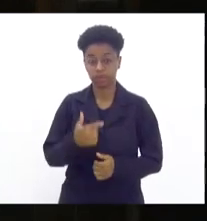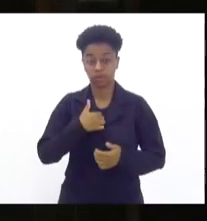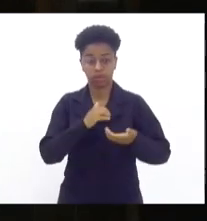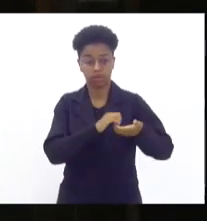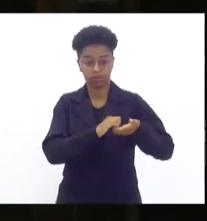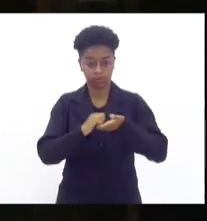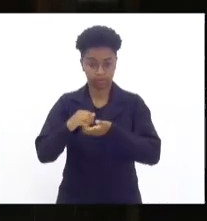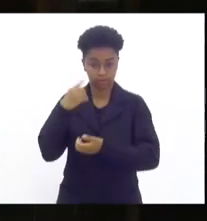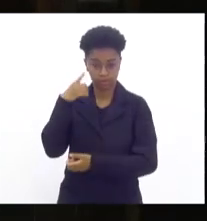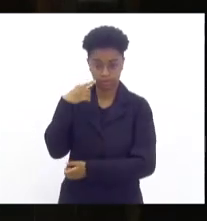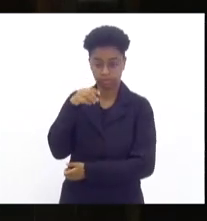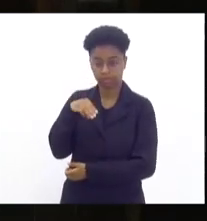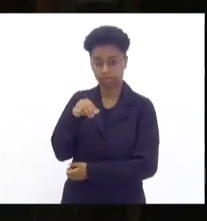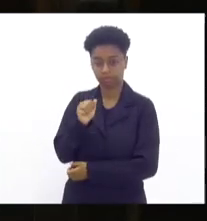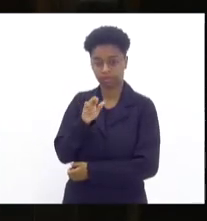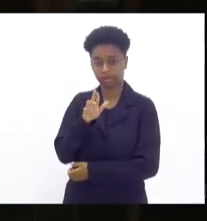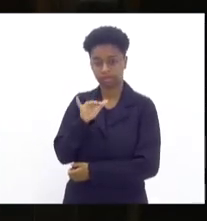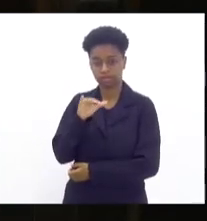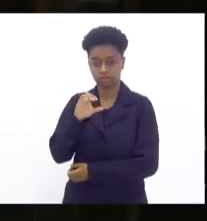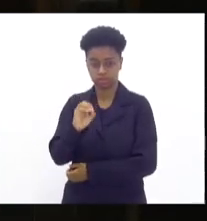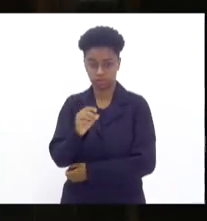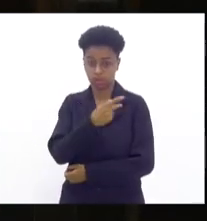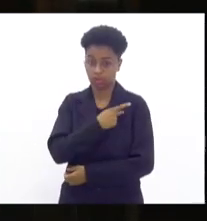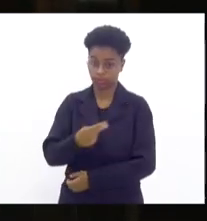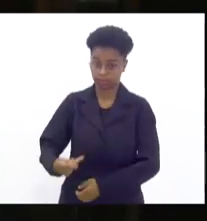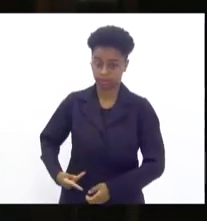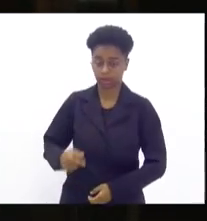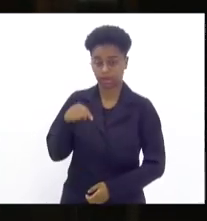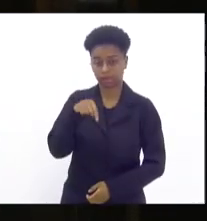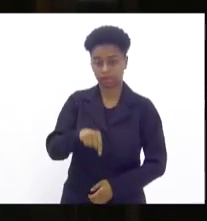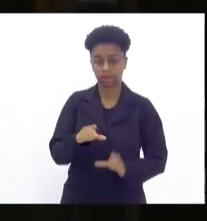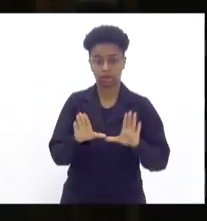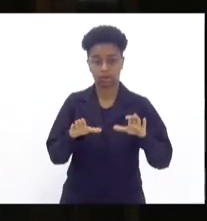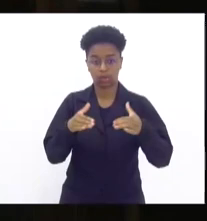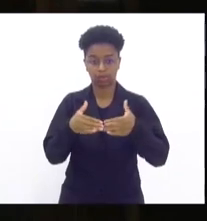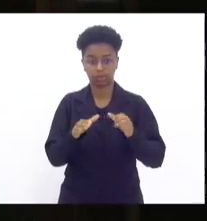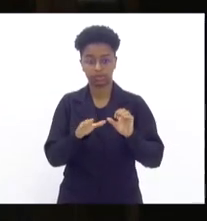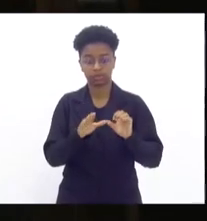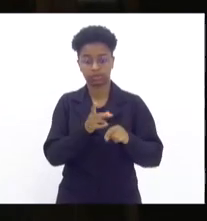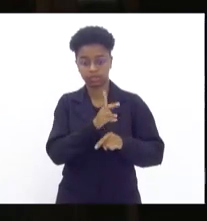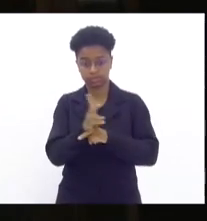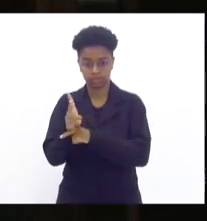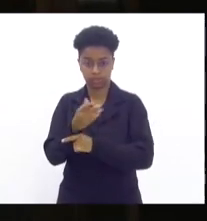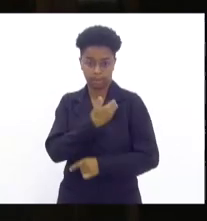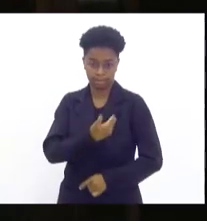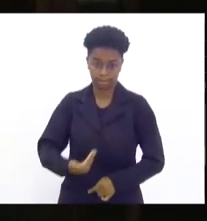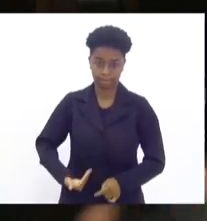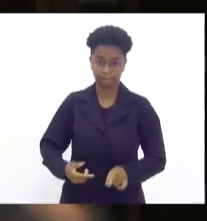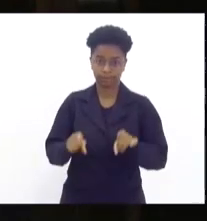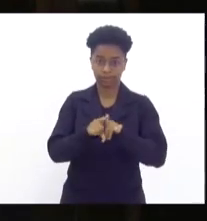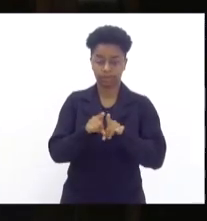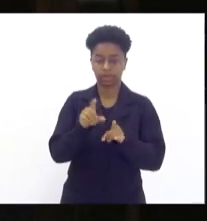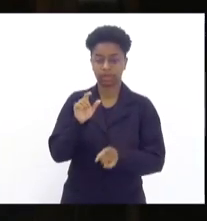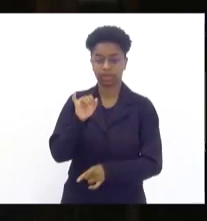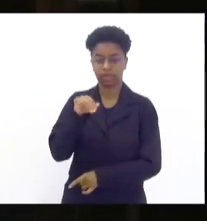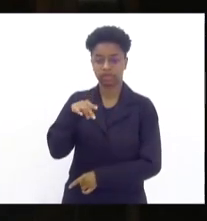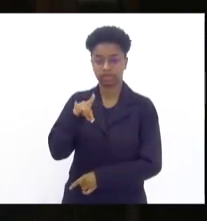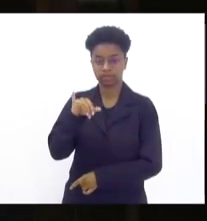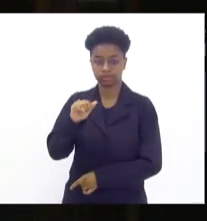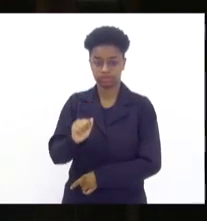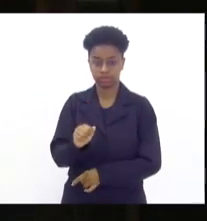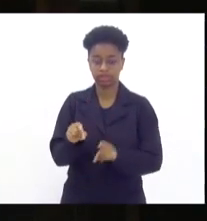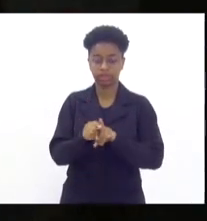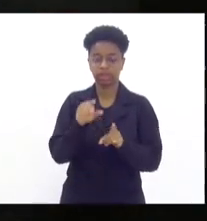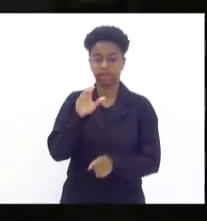o deputado Márcio Galberto, excelentíssimo presidente da Comissão de Segurança Pública, deputada Índia Armeleu, deputado Carlinhos BNH,